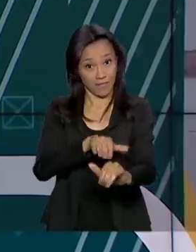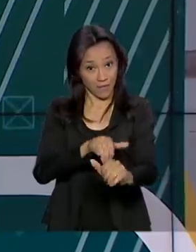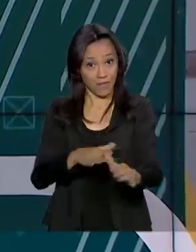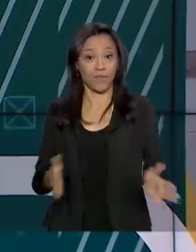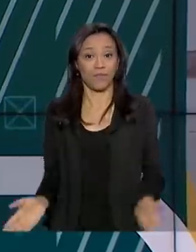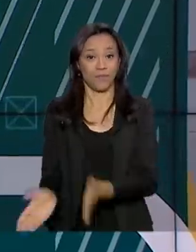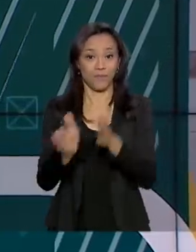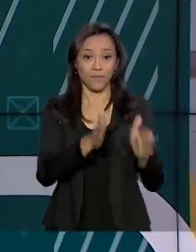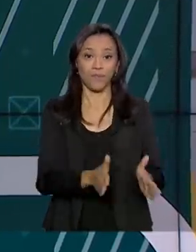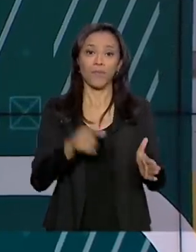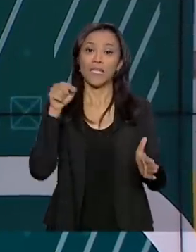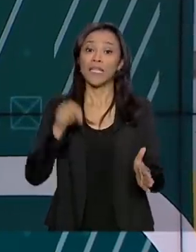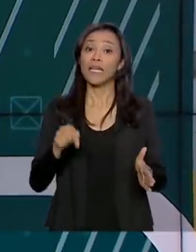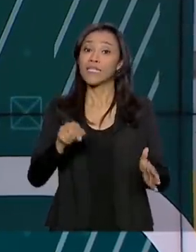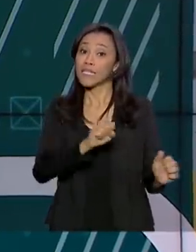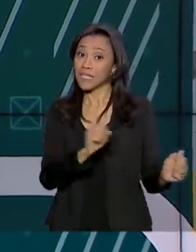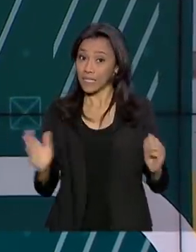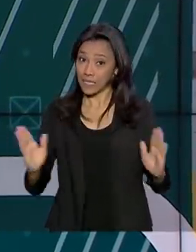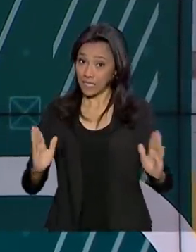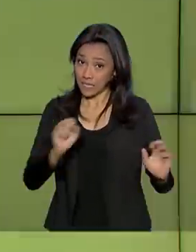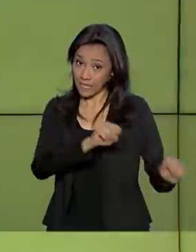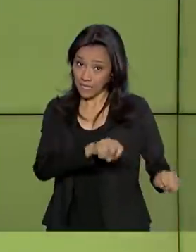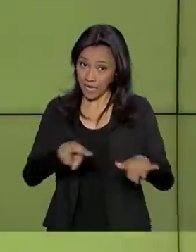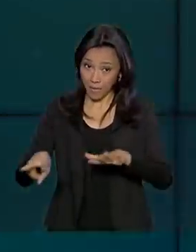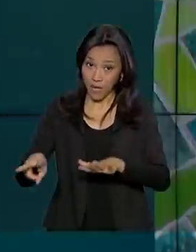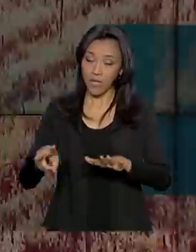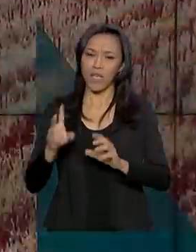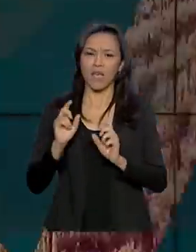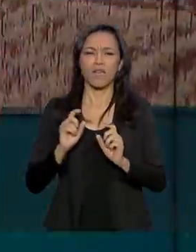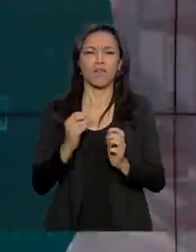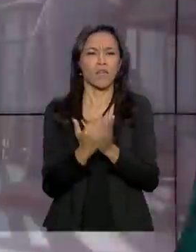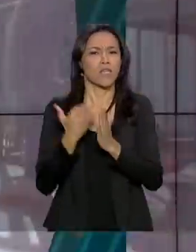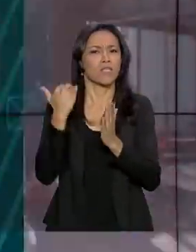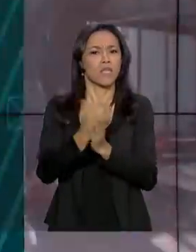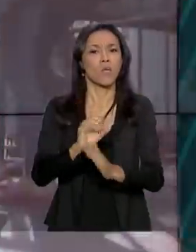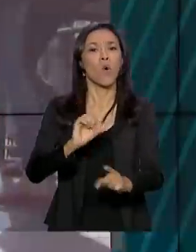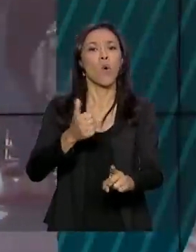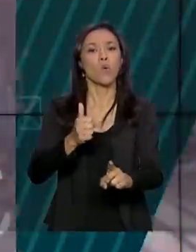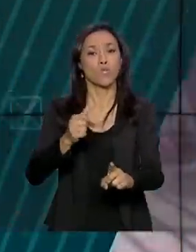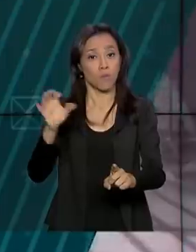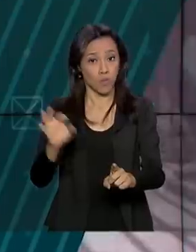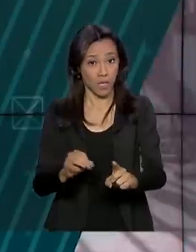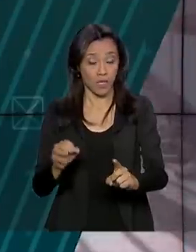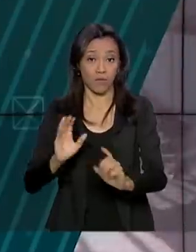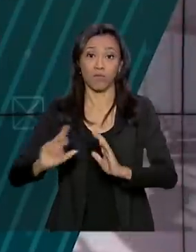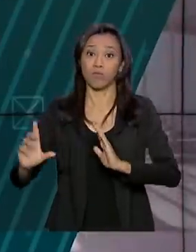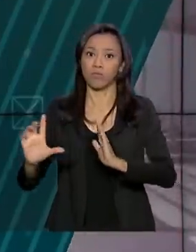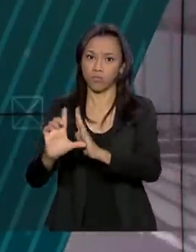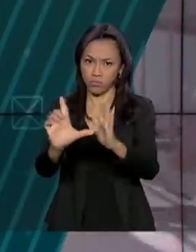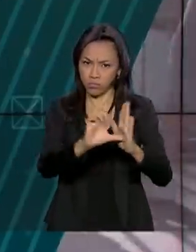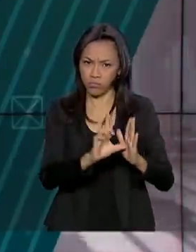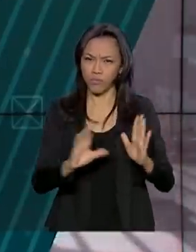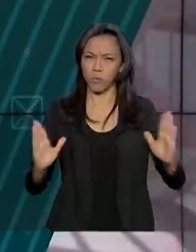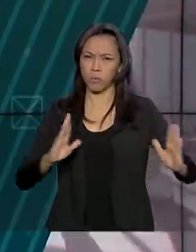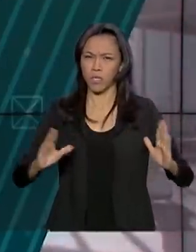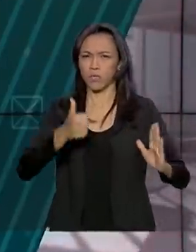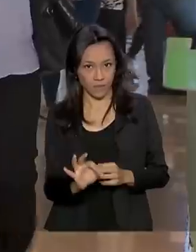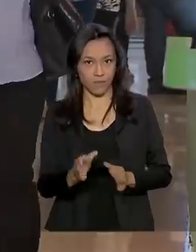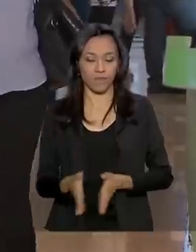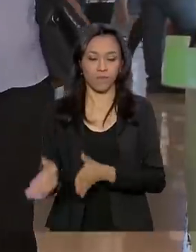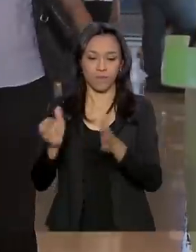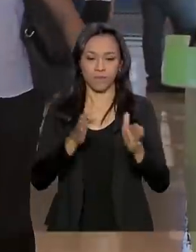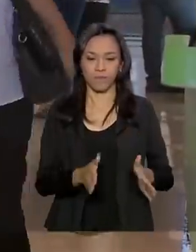a Semana do Brasil, as vendas do varejo cresceram 11%. Foram 10 dias de descontos para o consumidor.